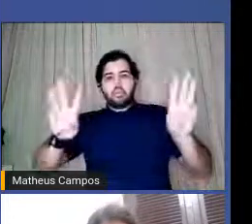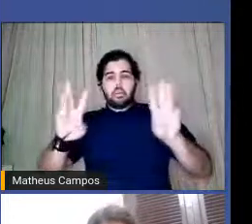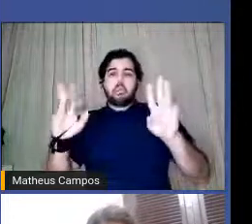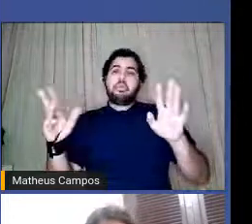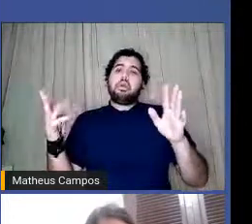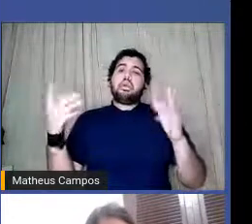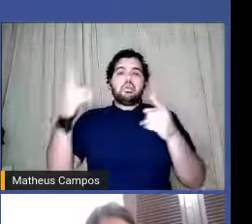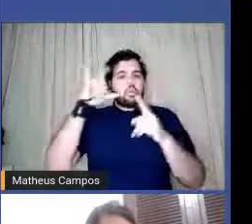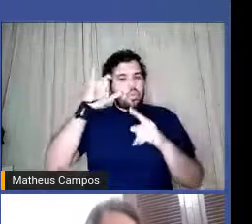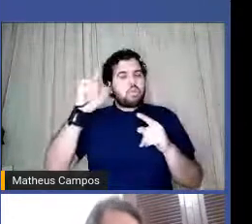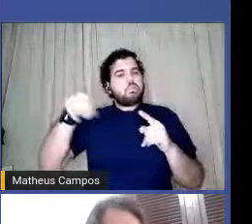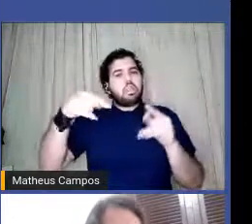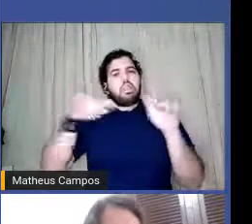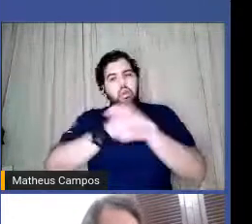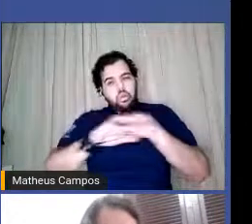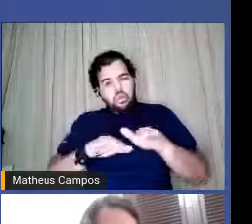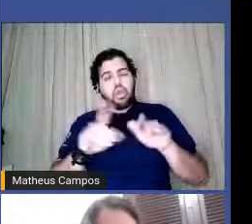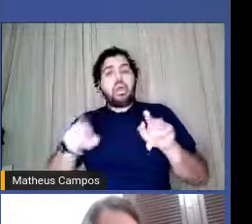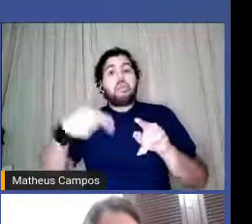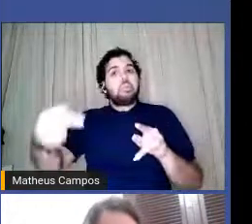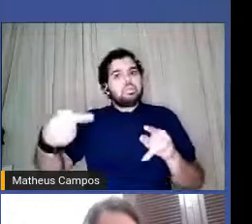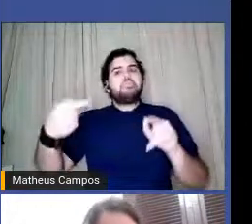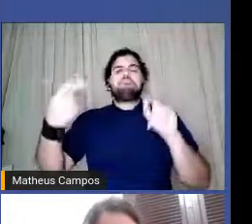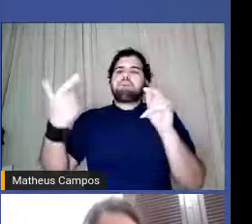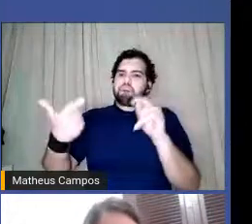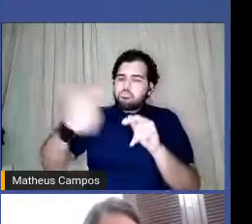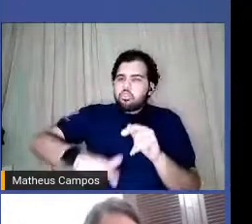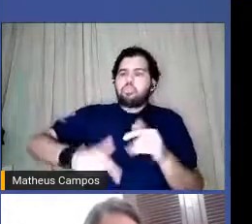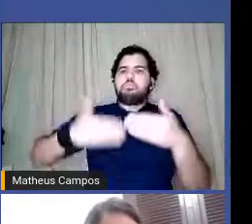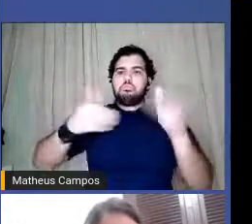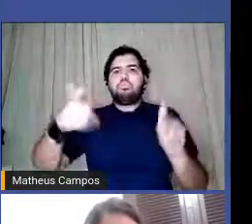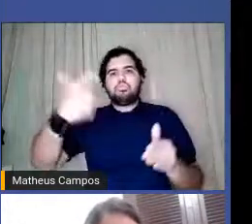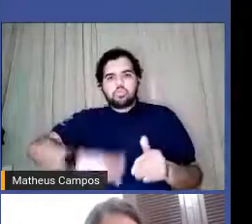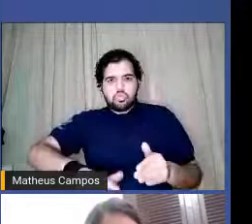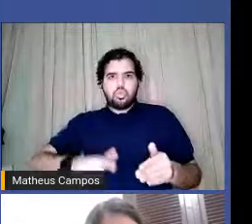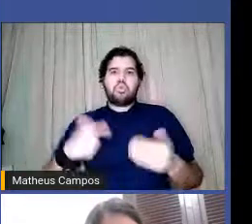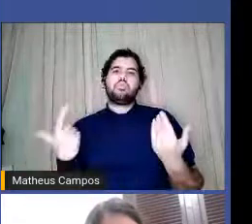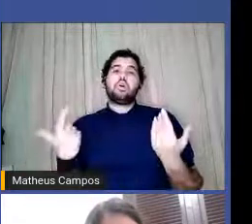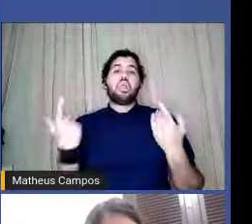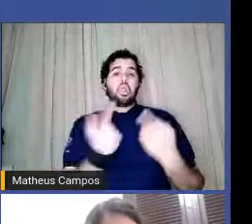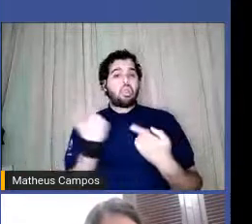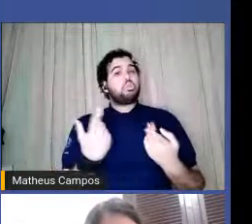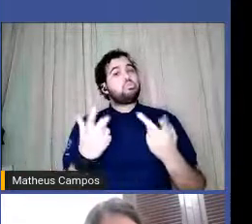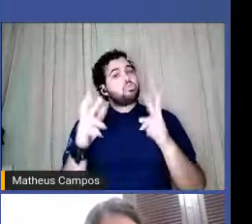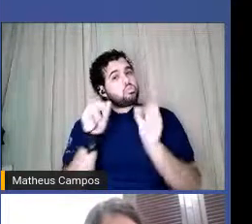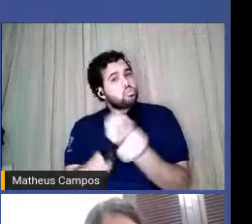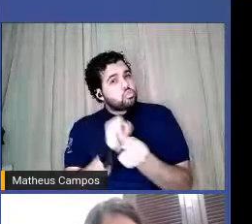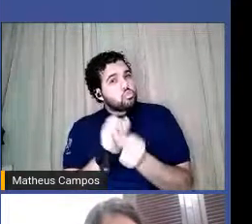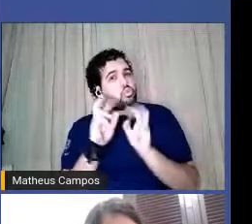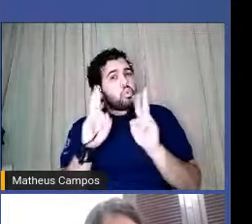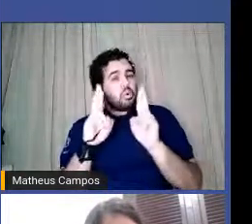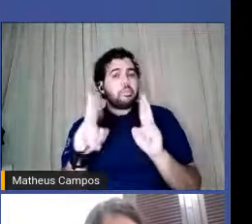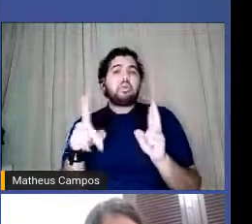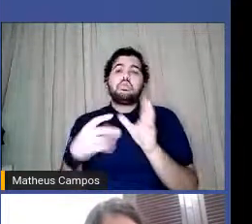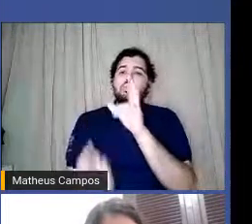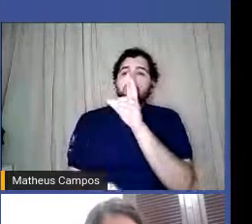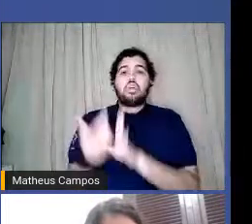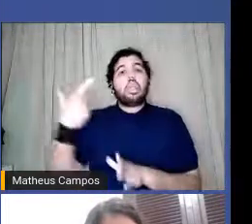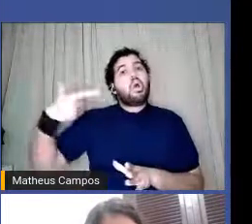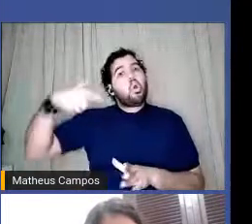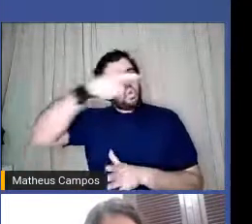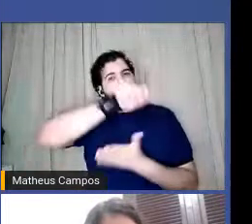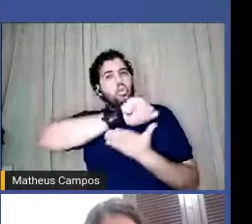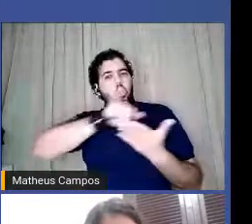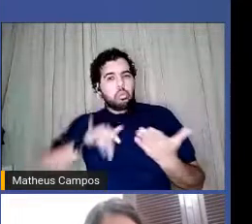mas logo mais vou reativar e a gente pretende fazer outras atividades dando